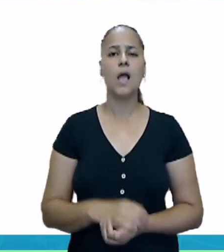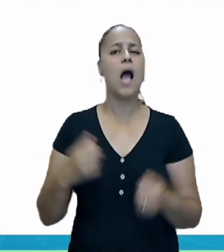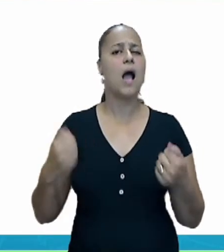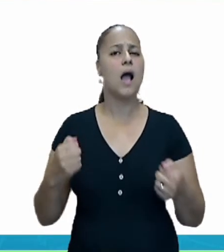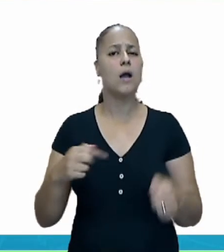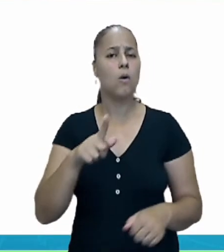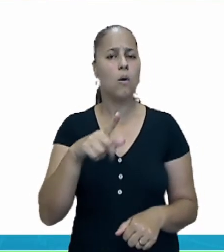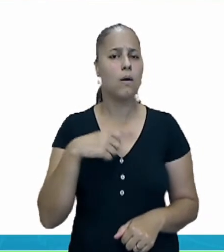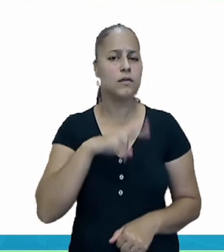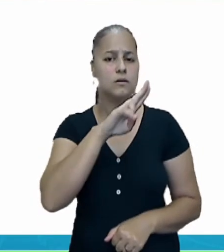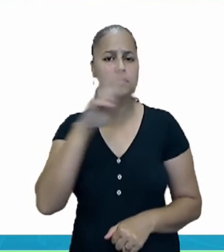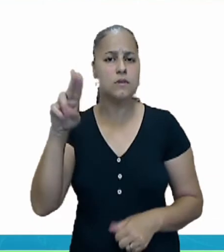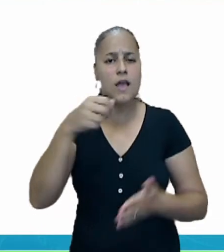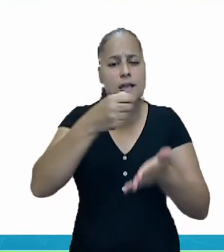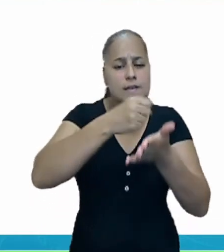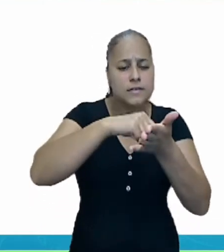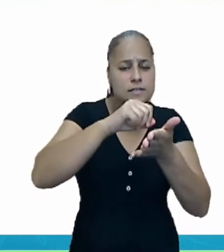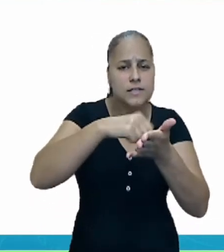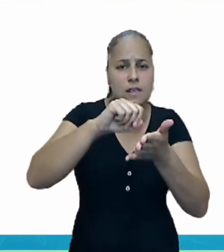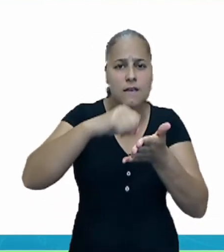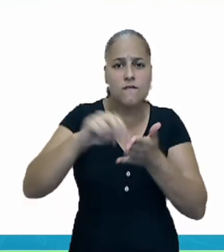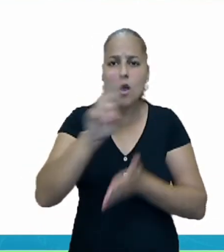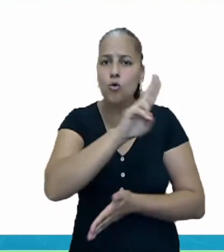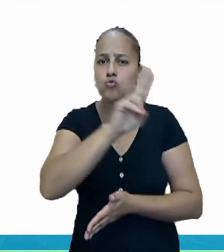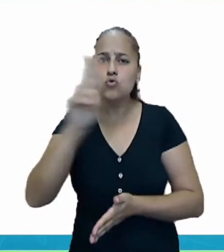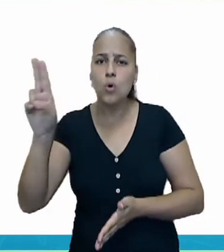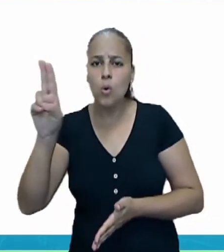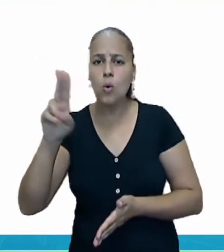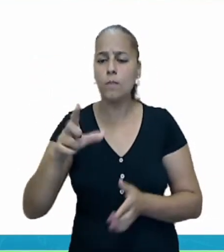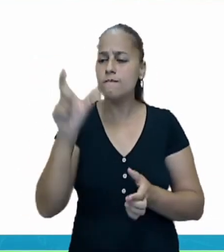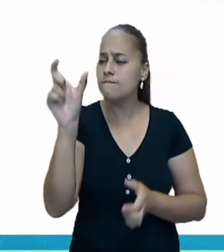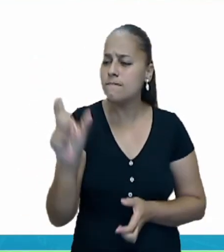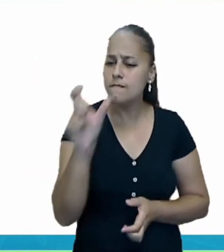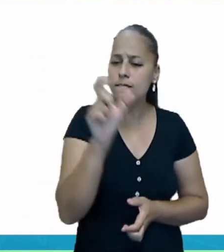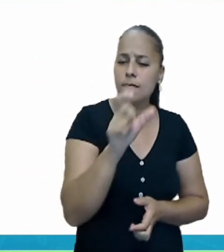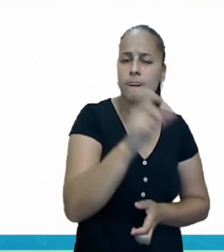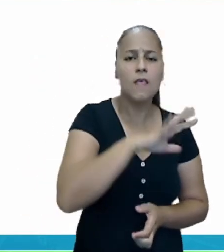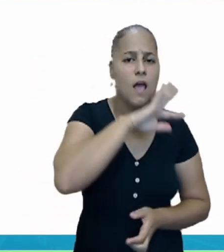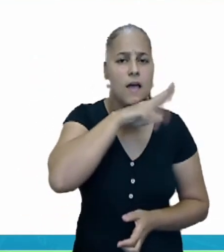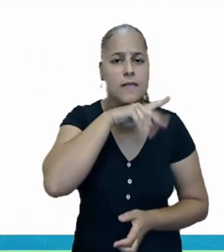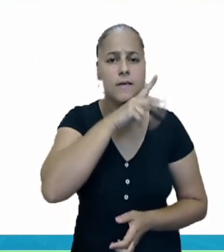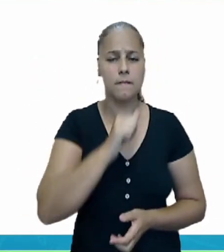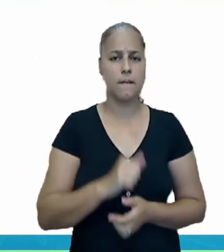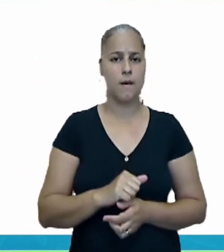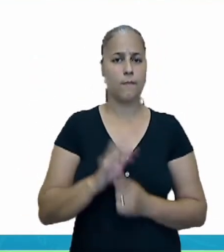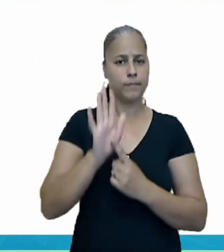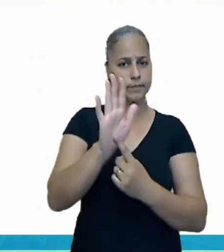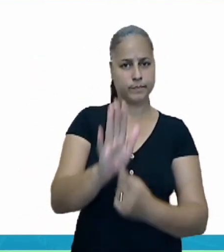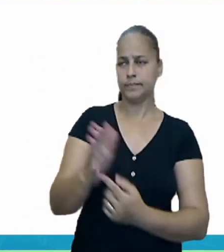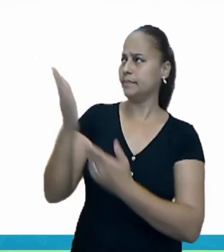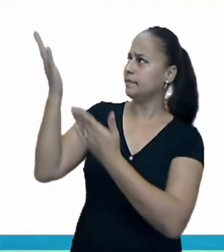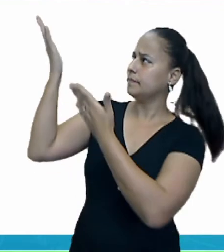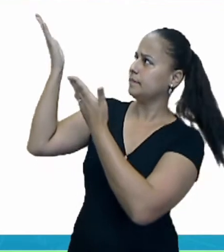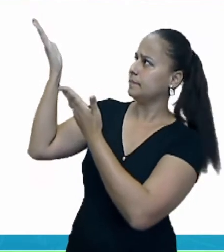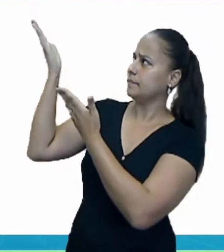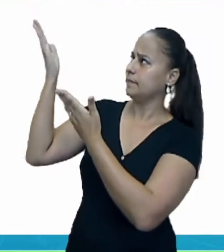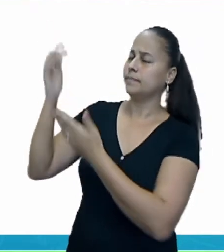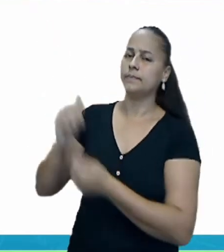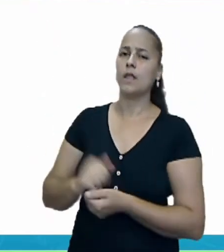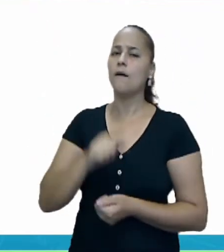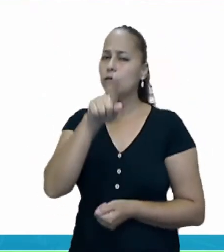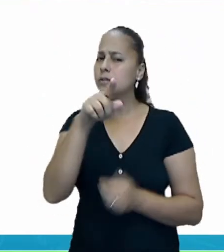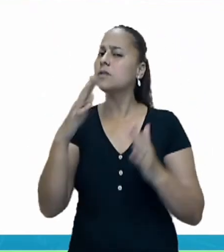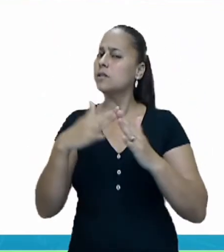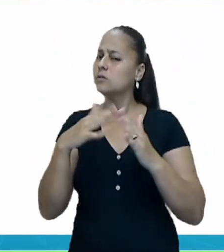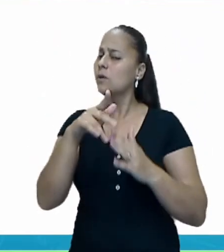Agora, nós vamos escrever o nome de cada animal. Você aí, na sua casa, você